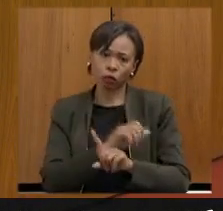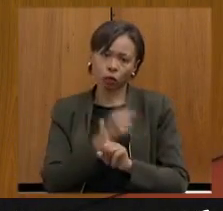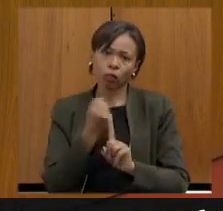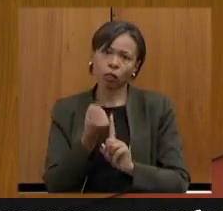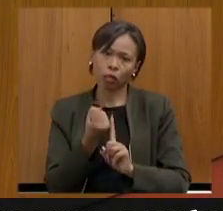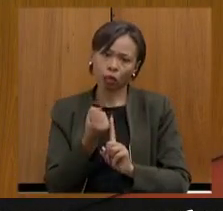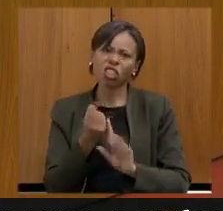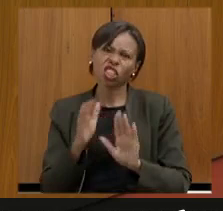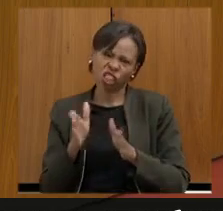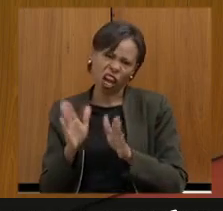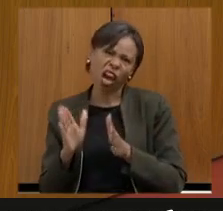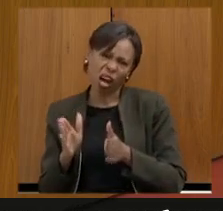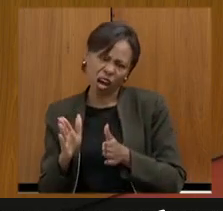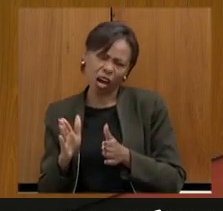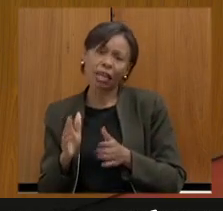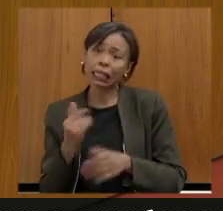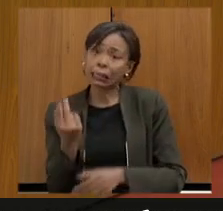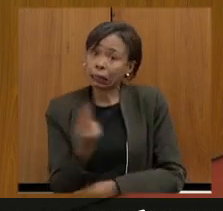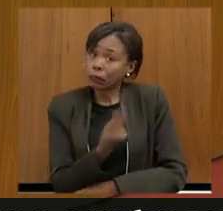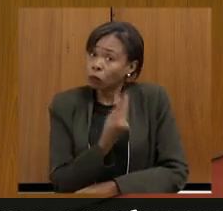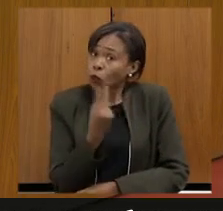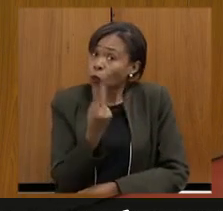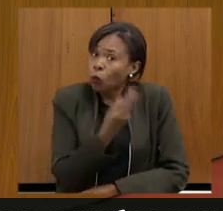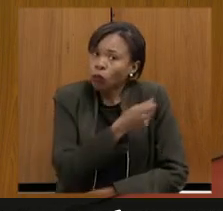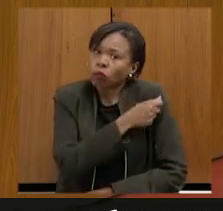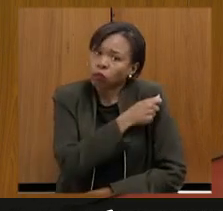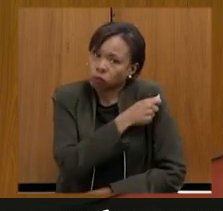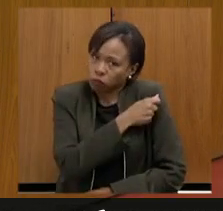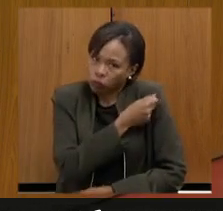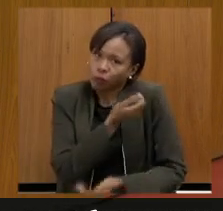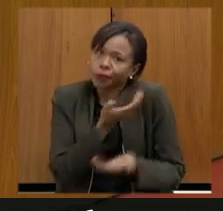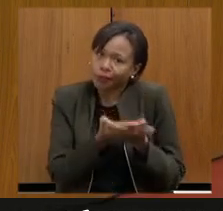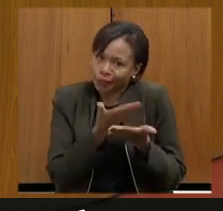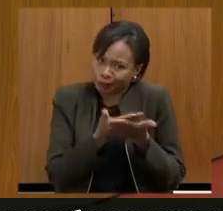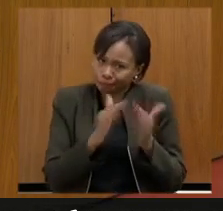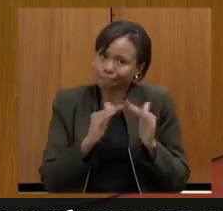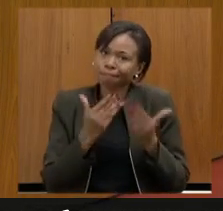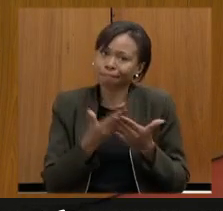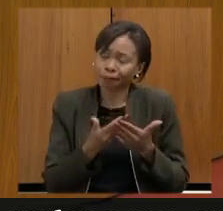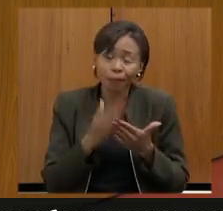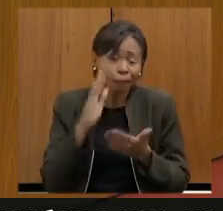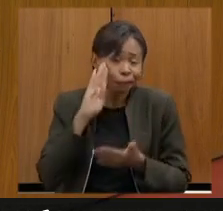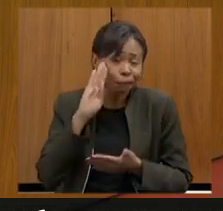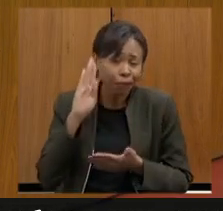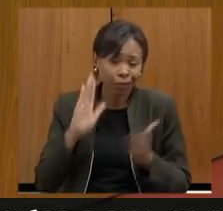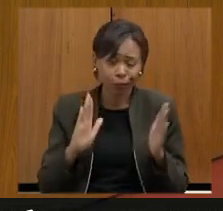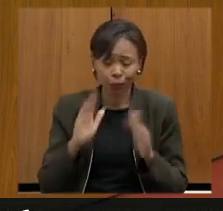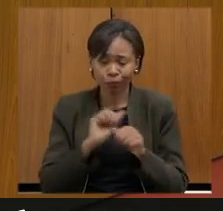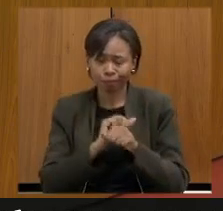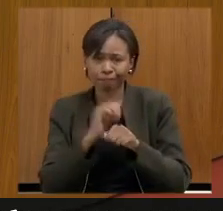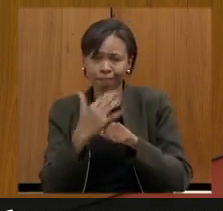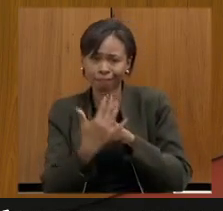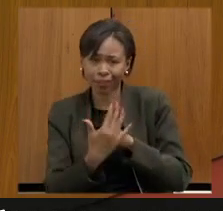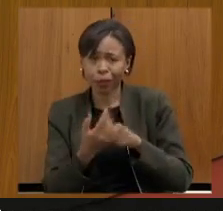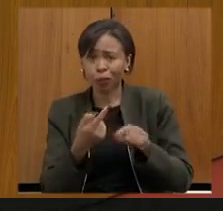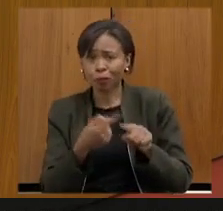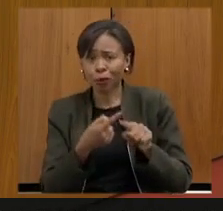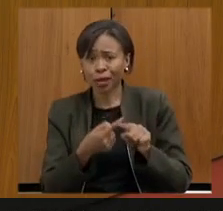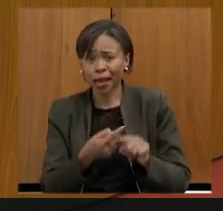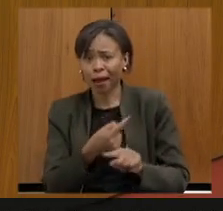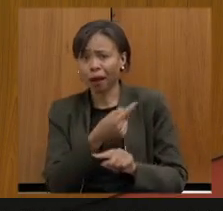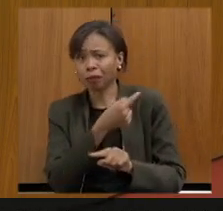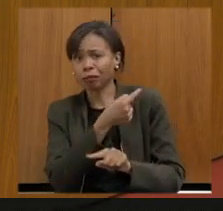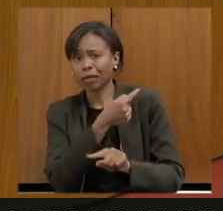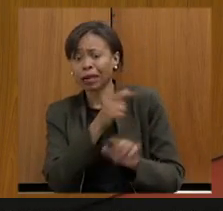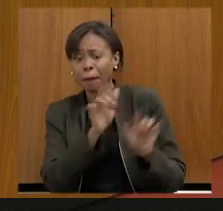para os alunos dentro da educação principalmente nesse período que nós tivemos de pandemia em que tivemos nossos alunos ausentes